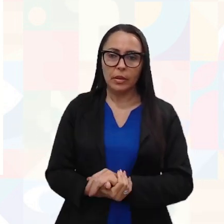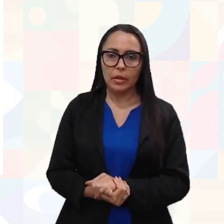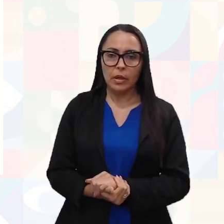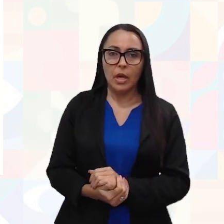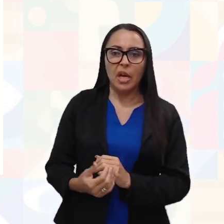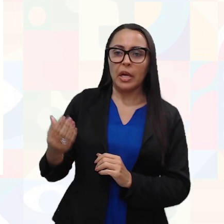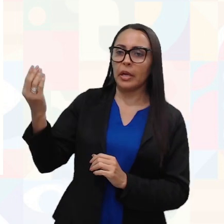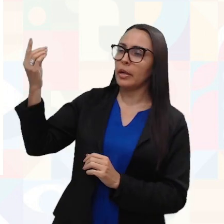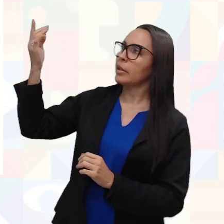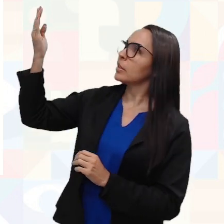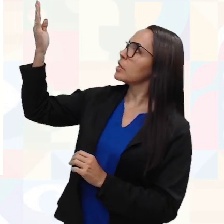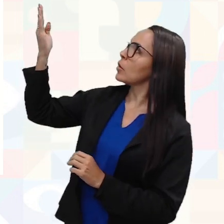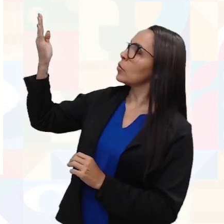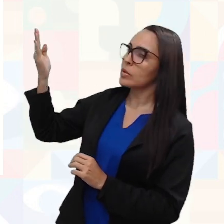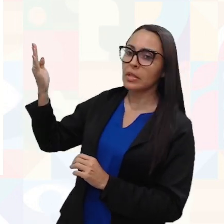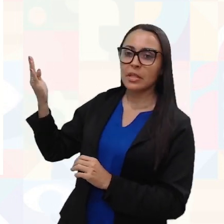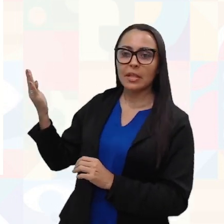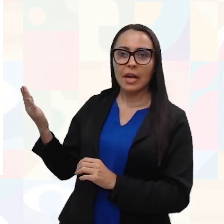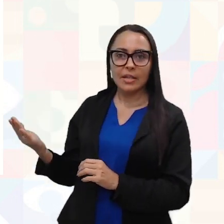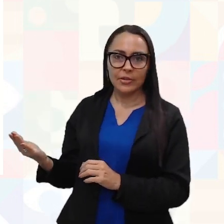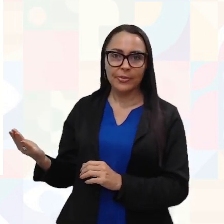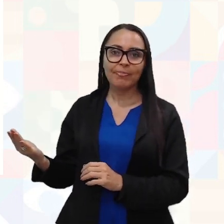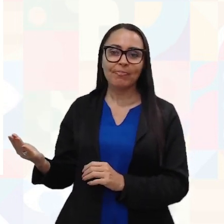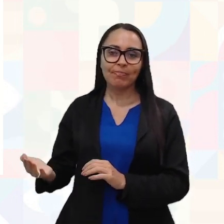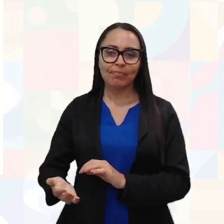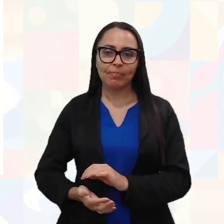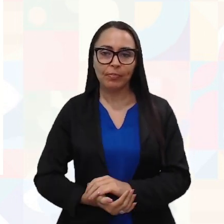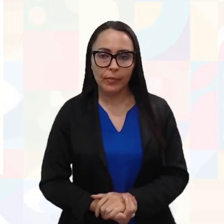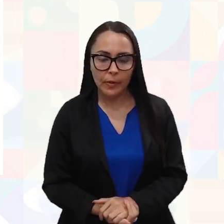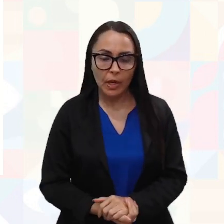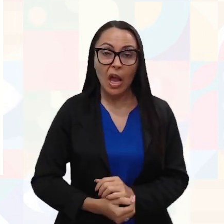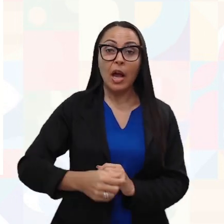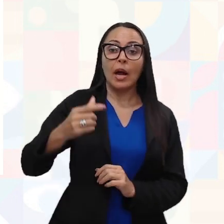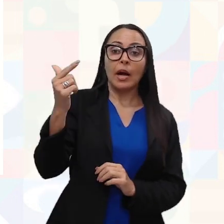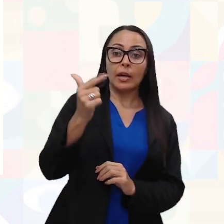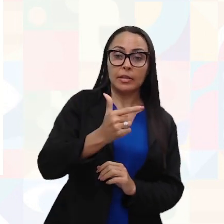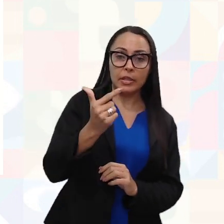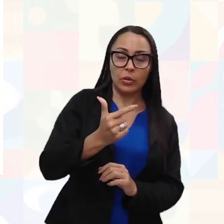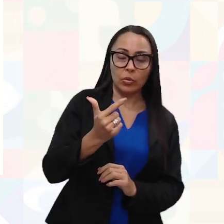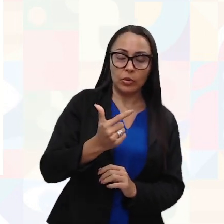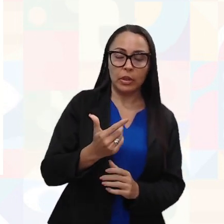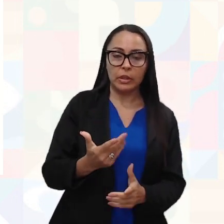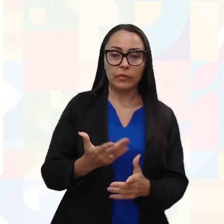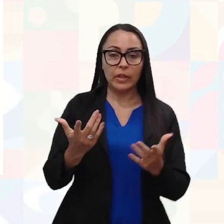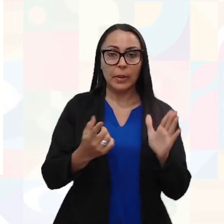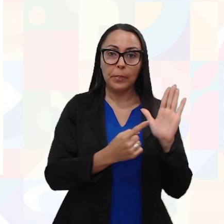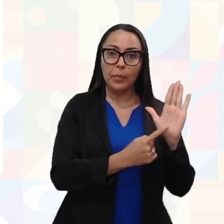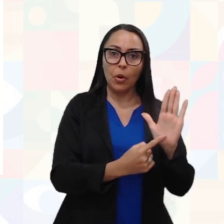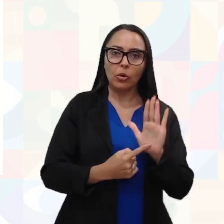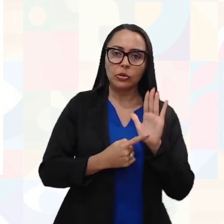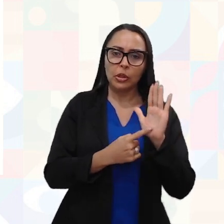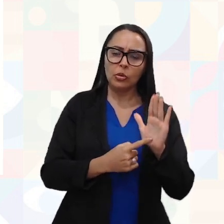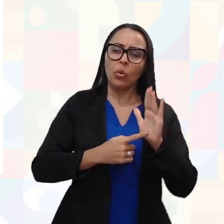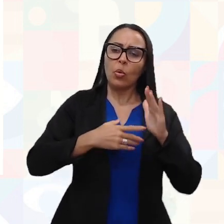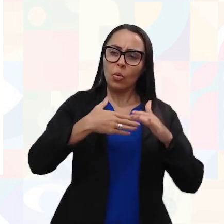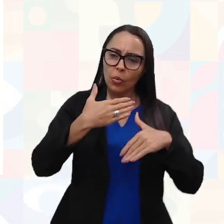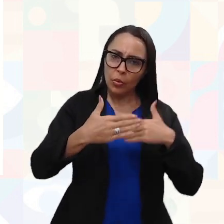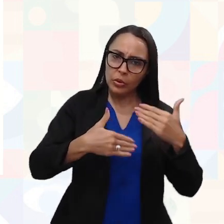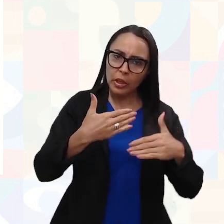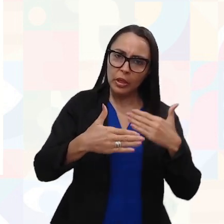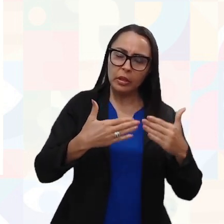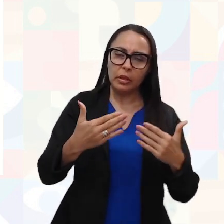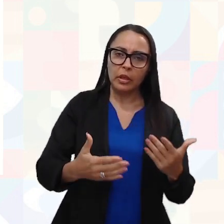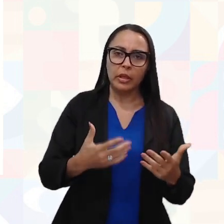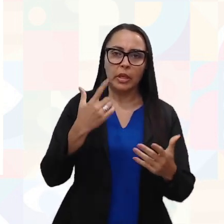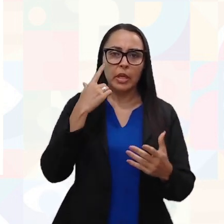Esses são os itens que estão na primeira coluna do nosso checklist. A segunda coluna vai estar demonstrando a frequência com a qual